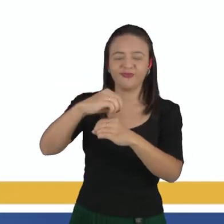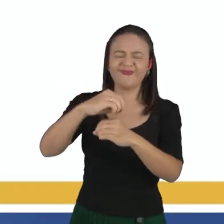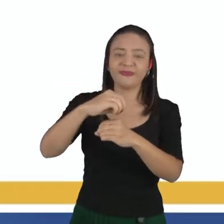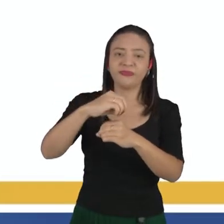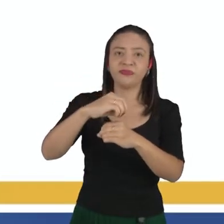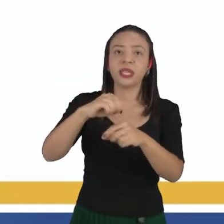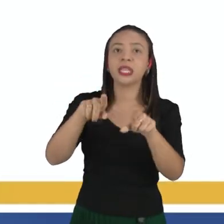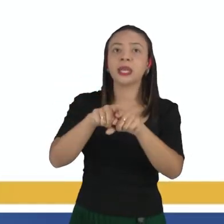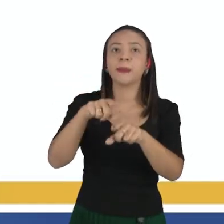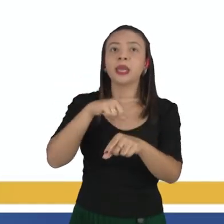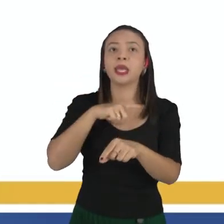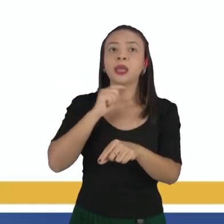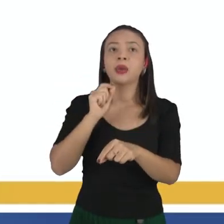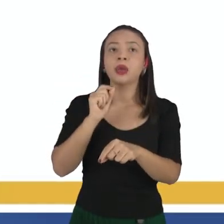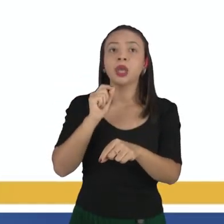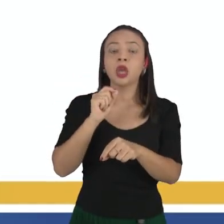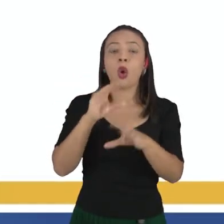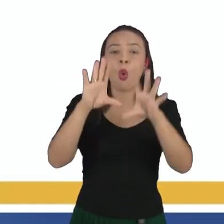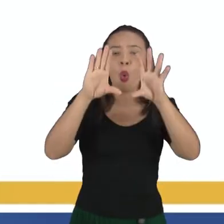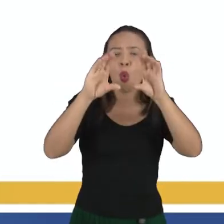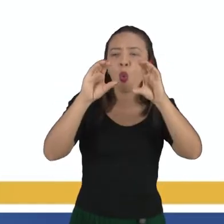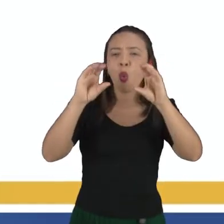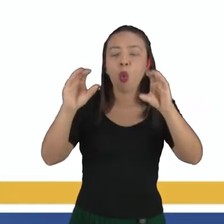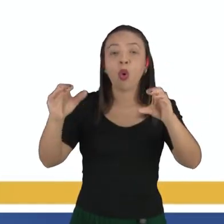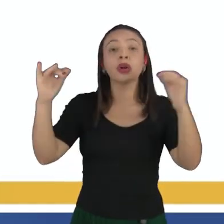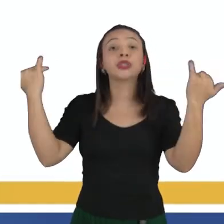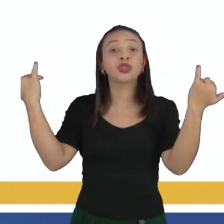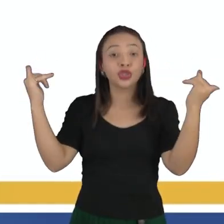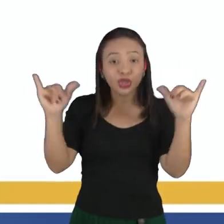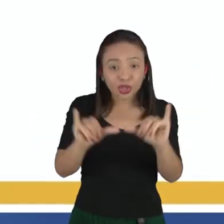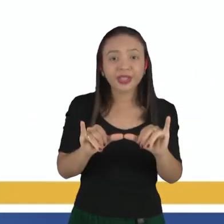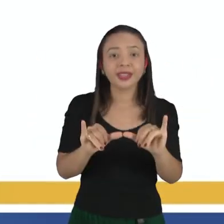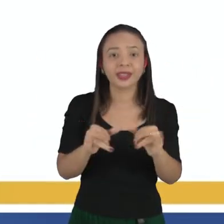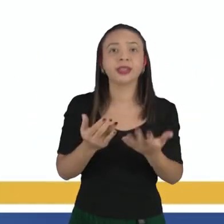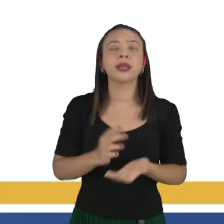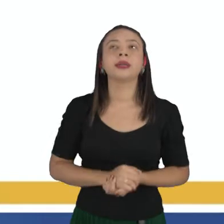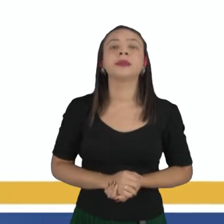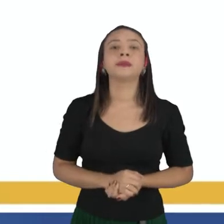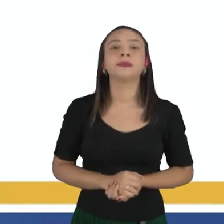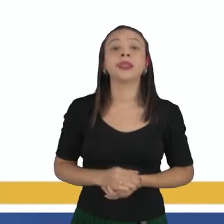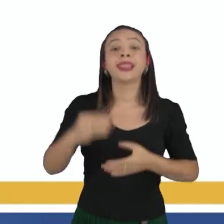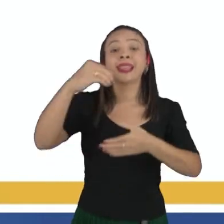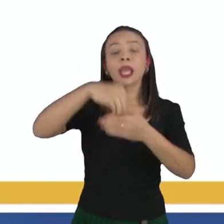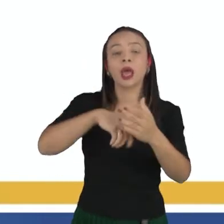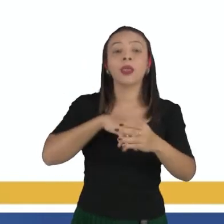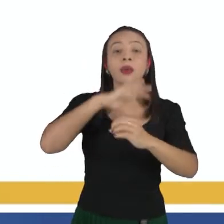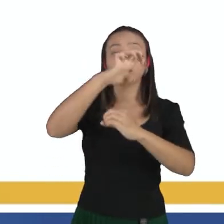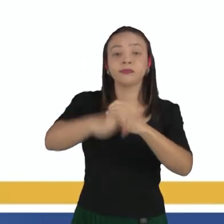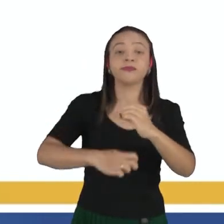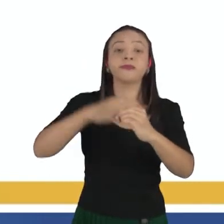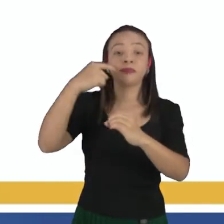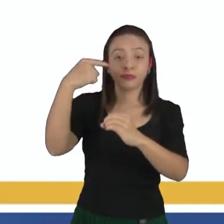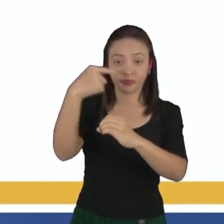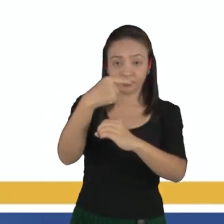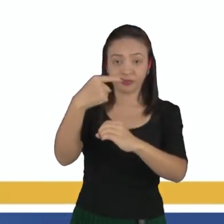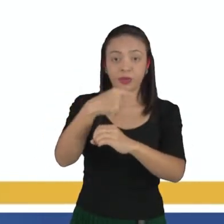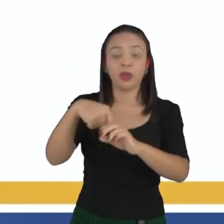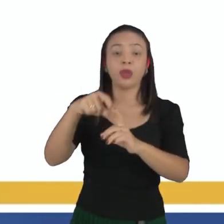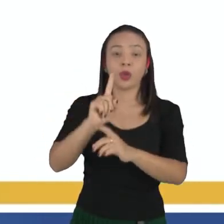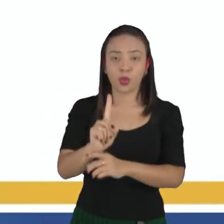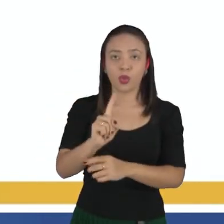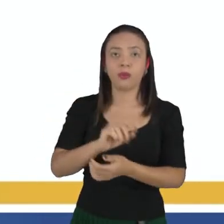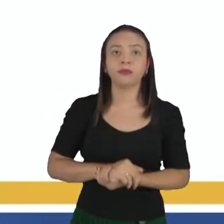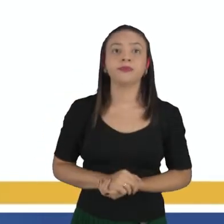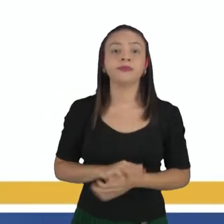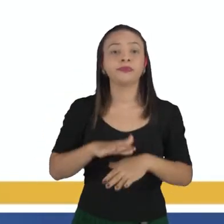carga, e nós temos uma nuvem eletrônica, que aí é composto pelos elétrons com carga negativa menos um.